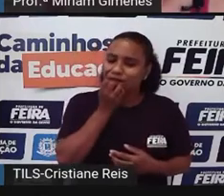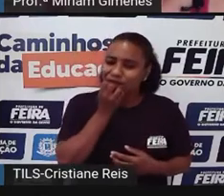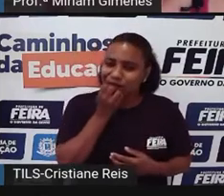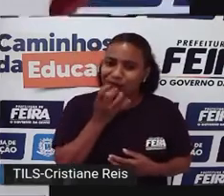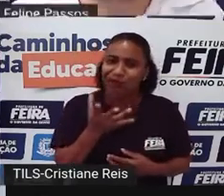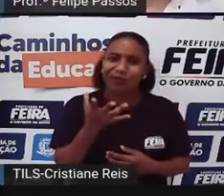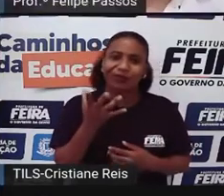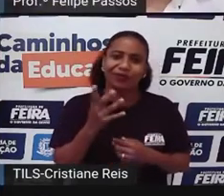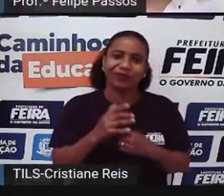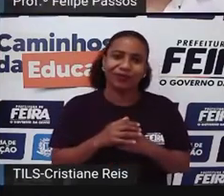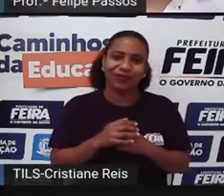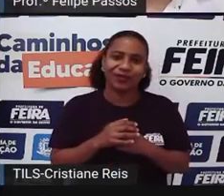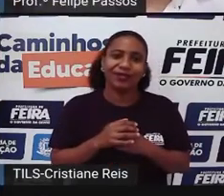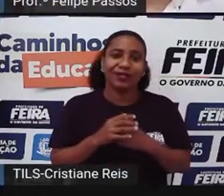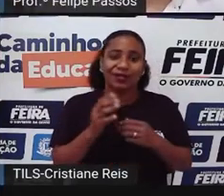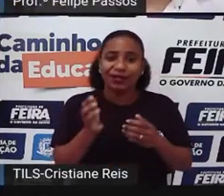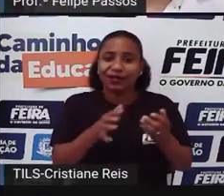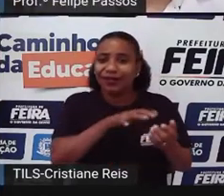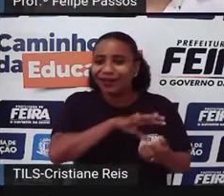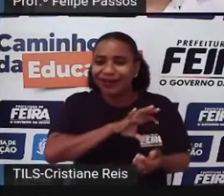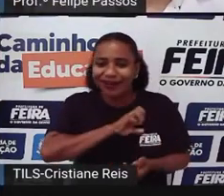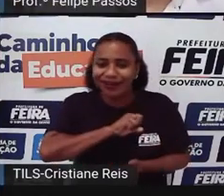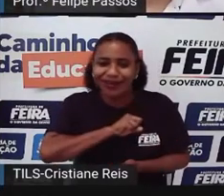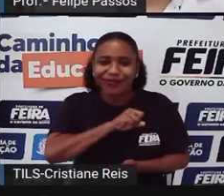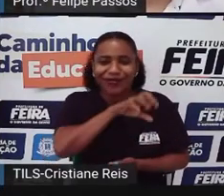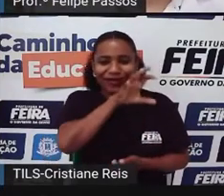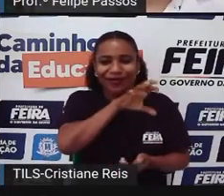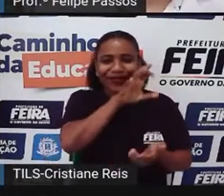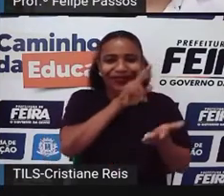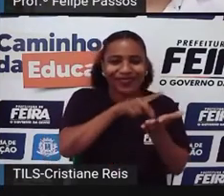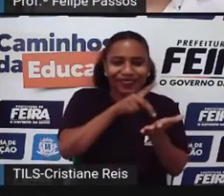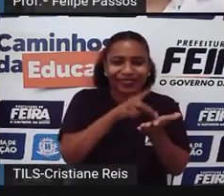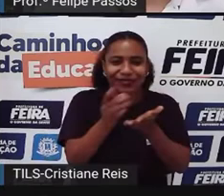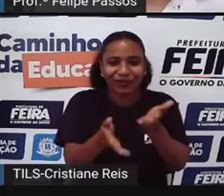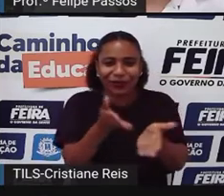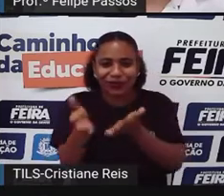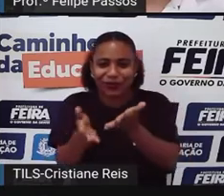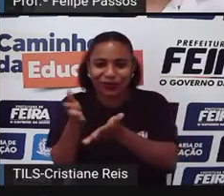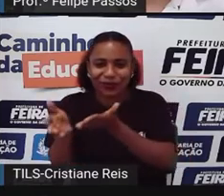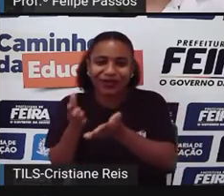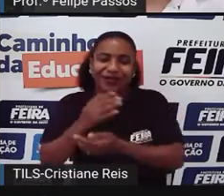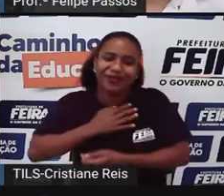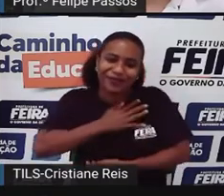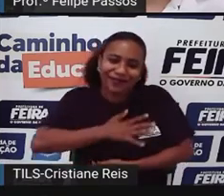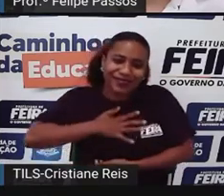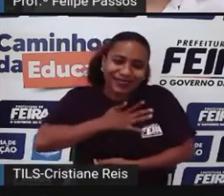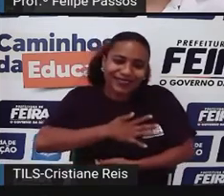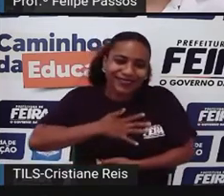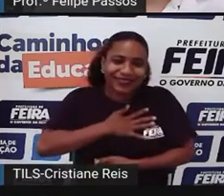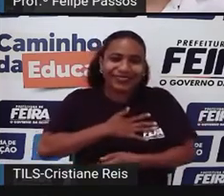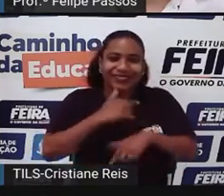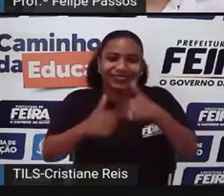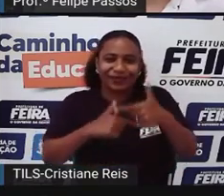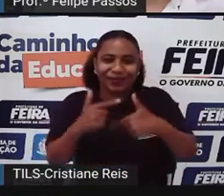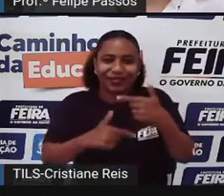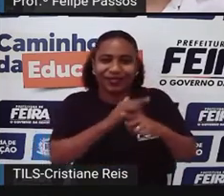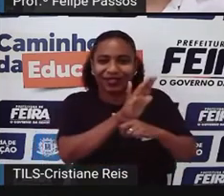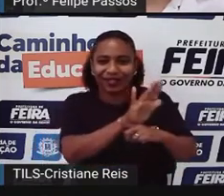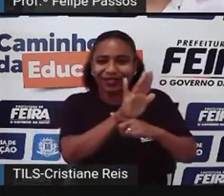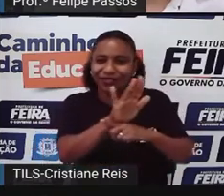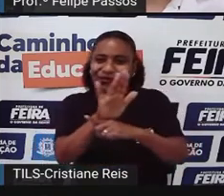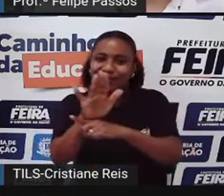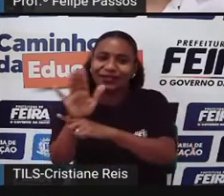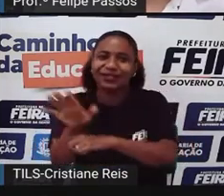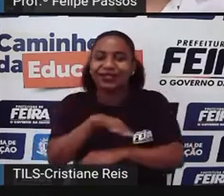Todos amam animais E dá muito prazer Em trabalhar nessa ONG Com essas pessoas Apesar de pouco